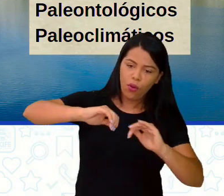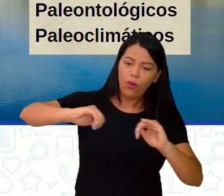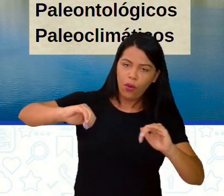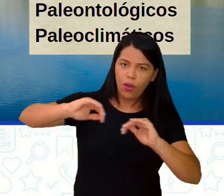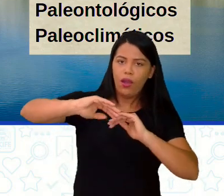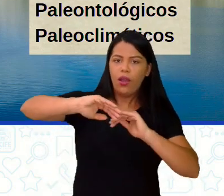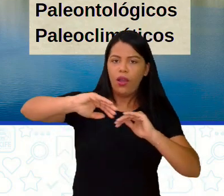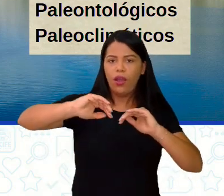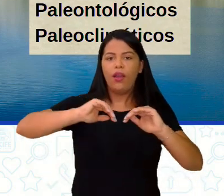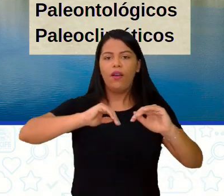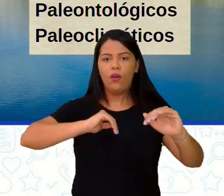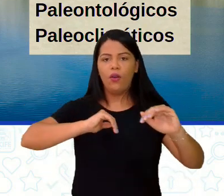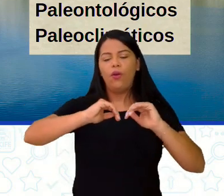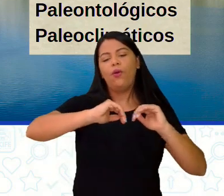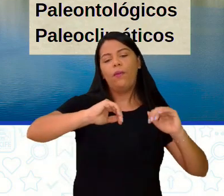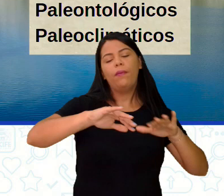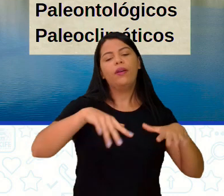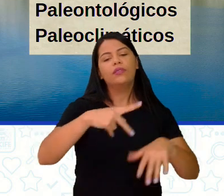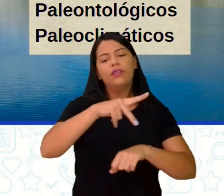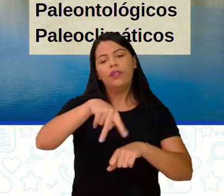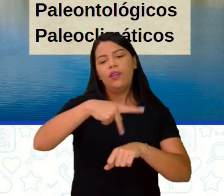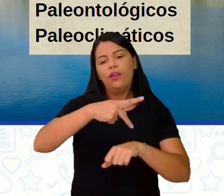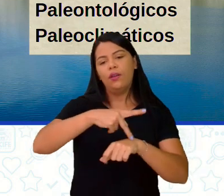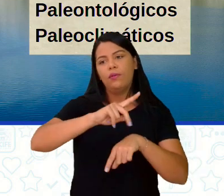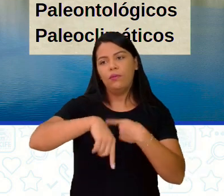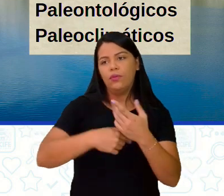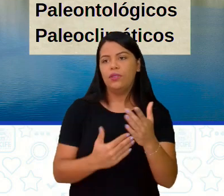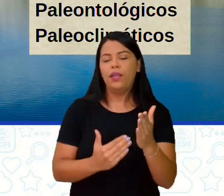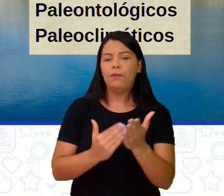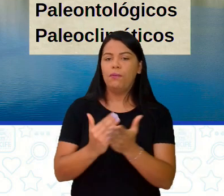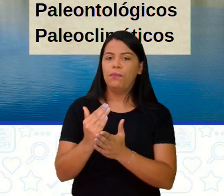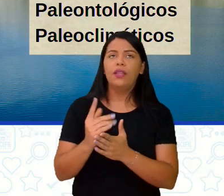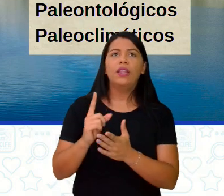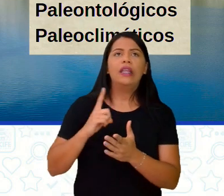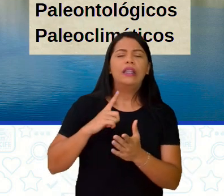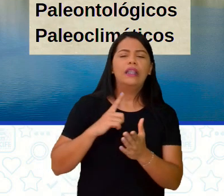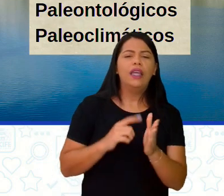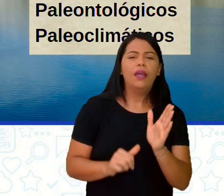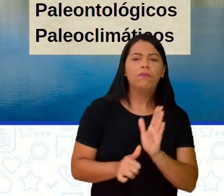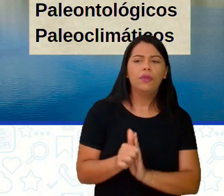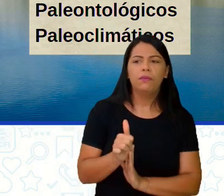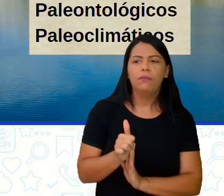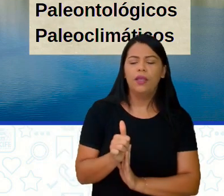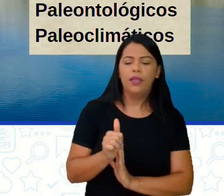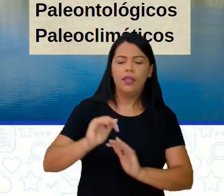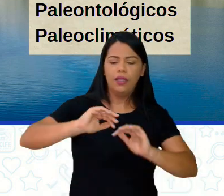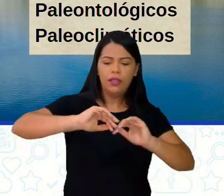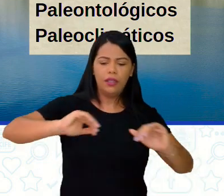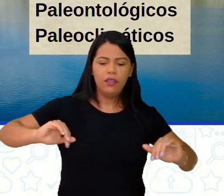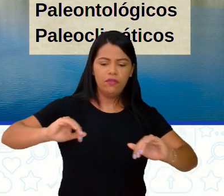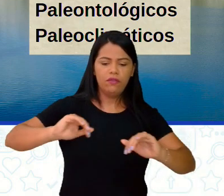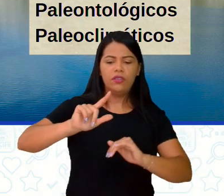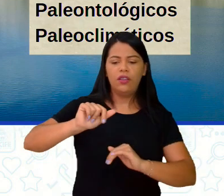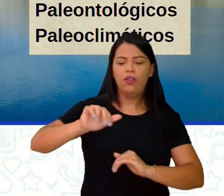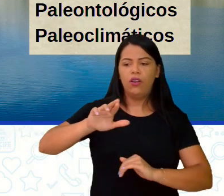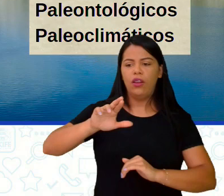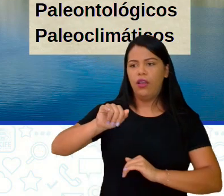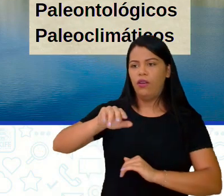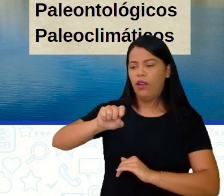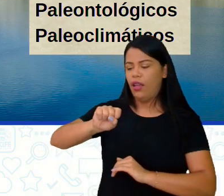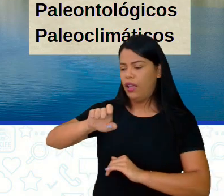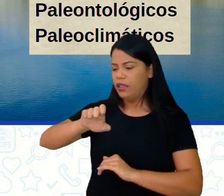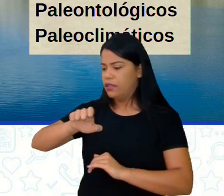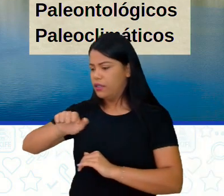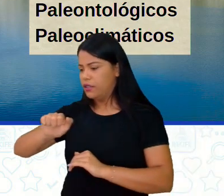separação dos países, vai ter que a primeira divisão, né? De Laurásia, Goduana, vai aos